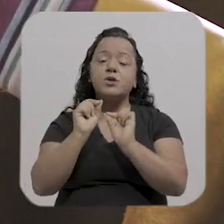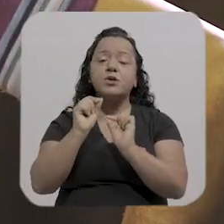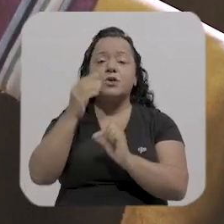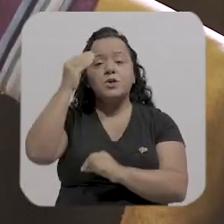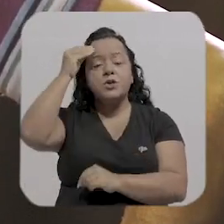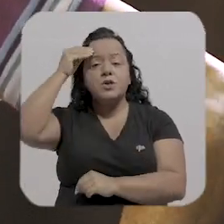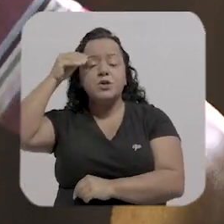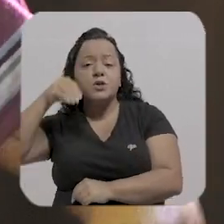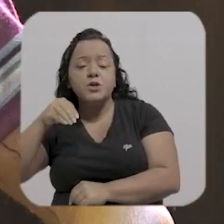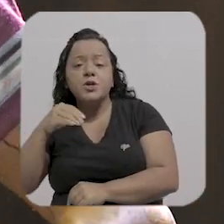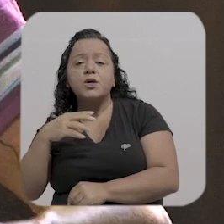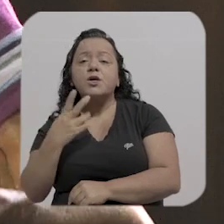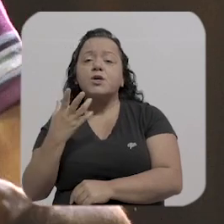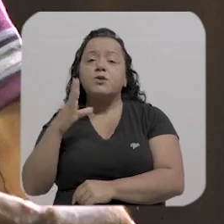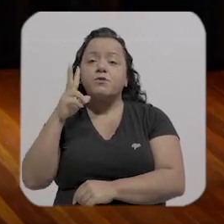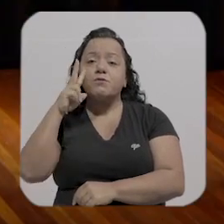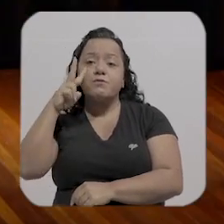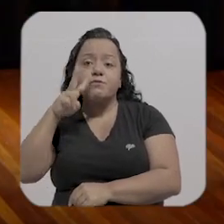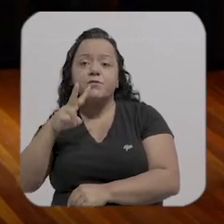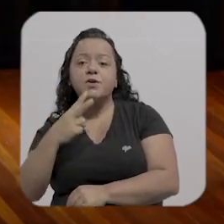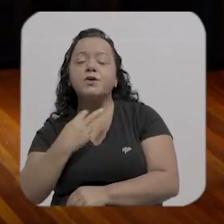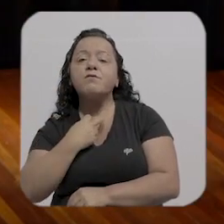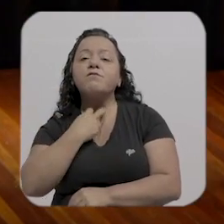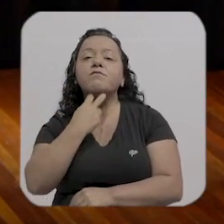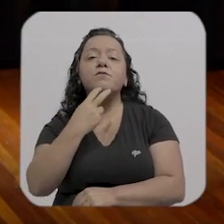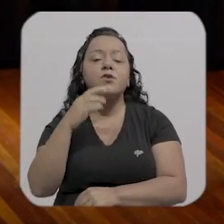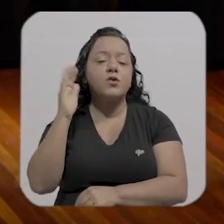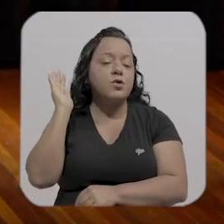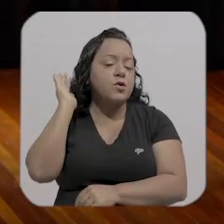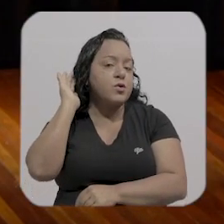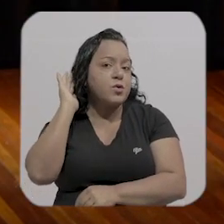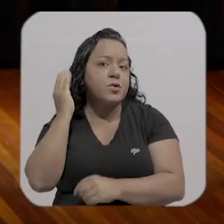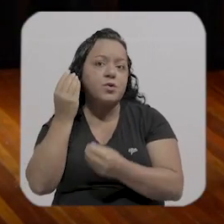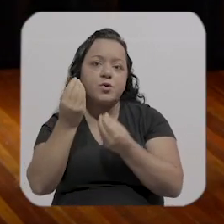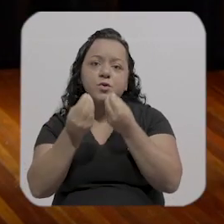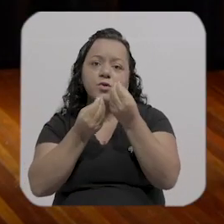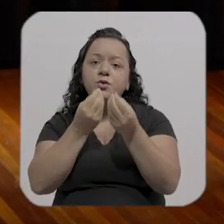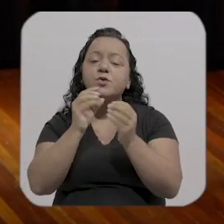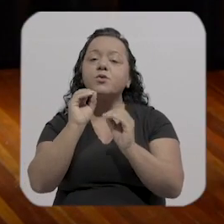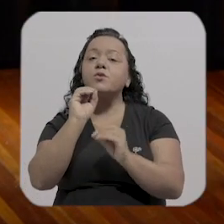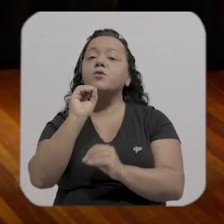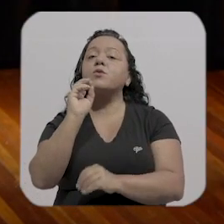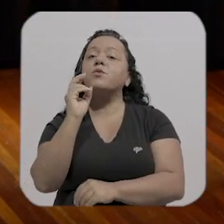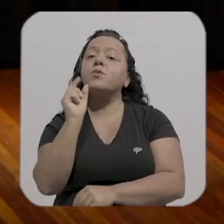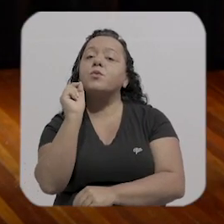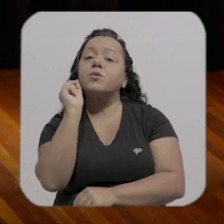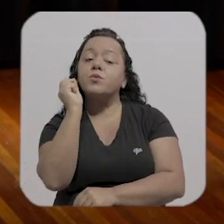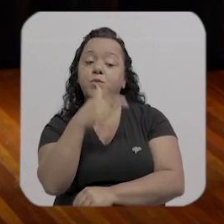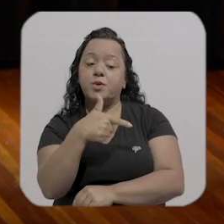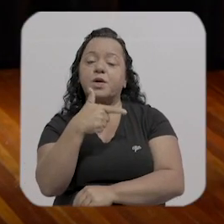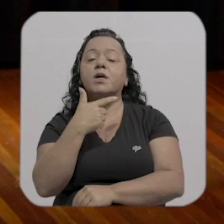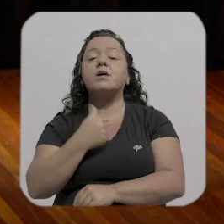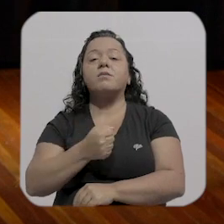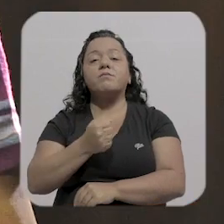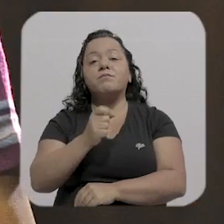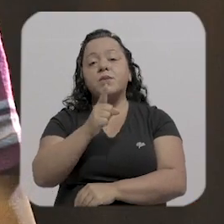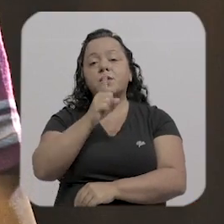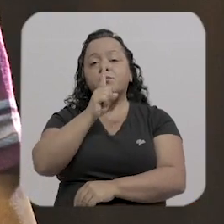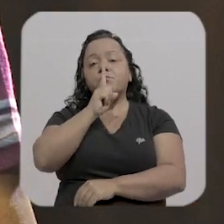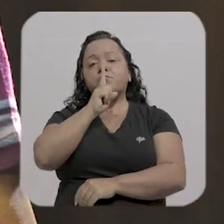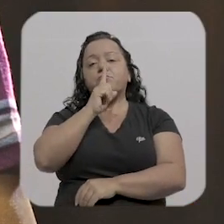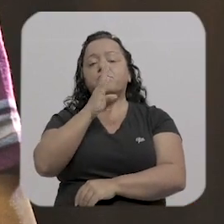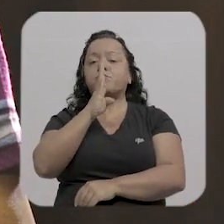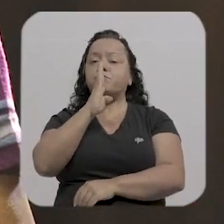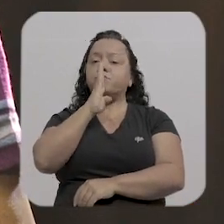e é isso assim queira que a gente é aqueles que escutam né vão é